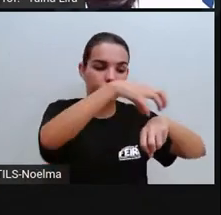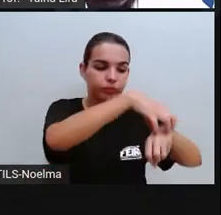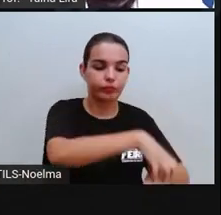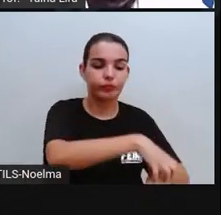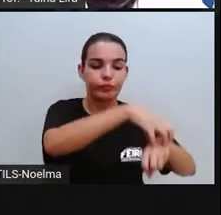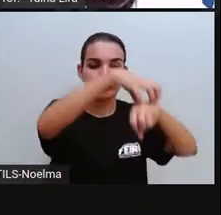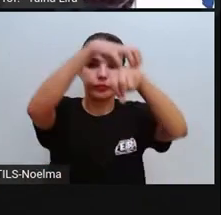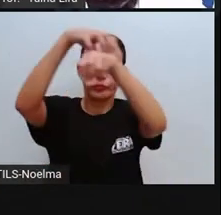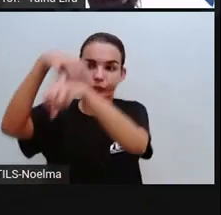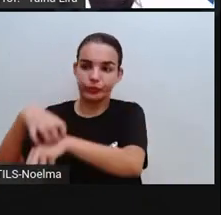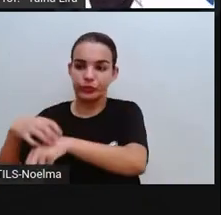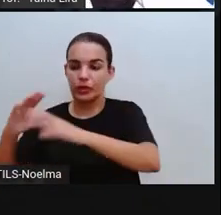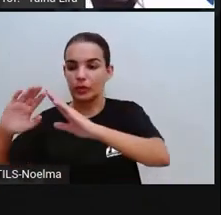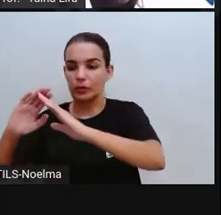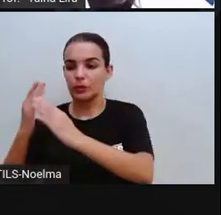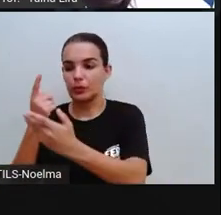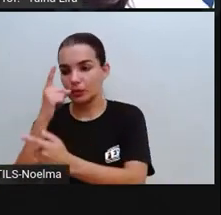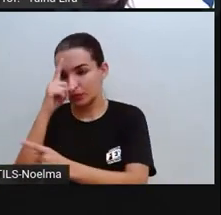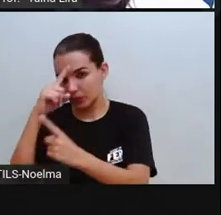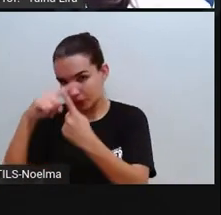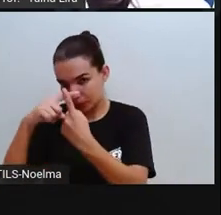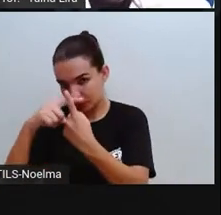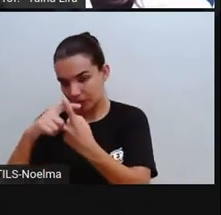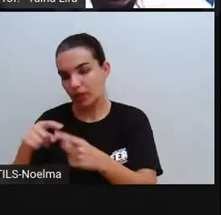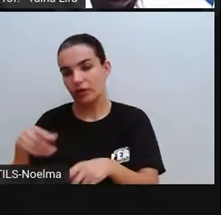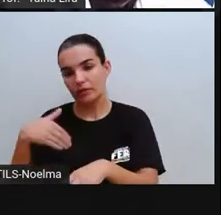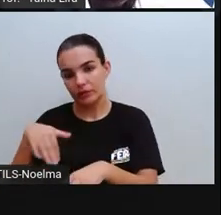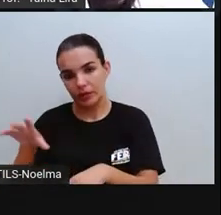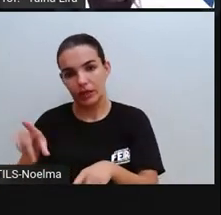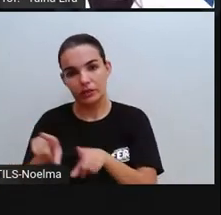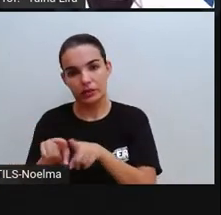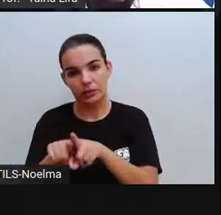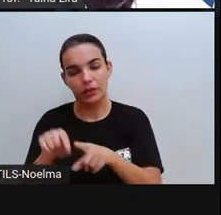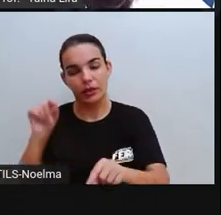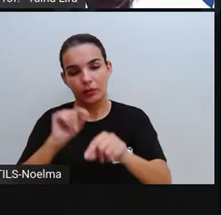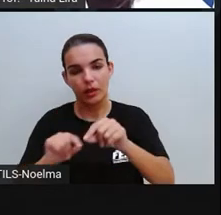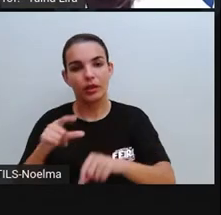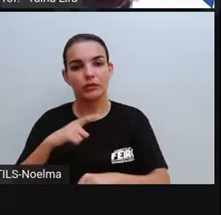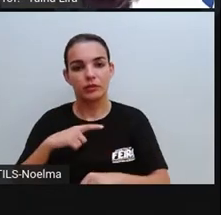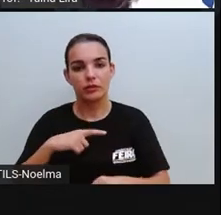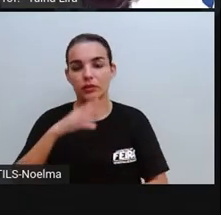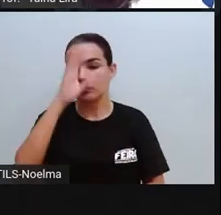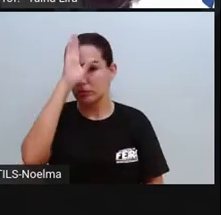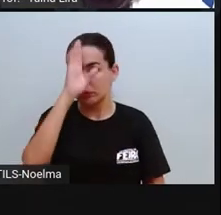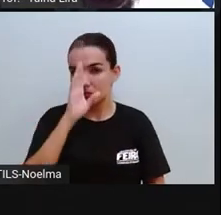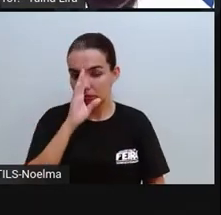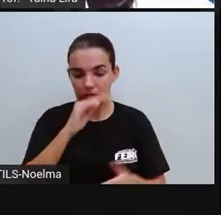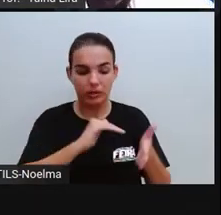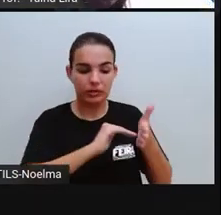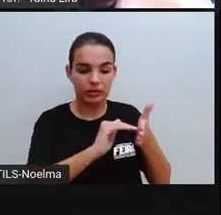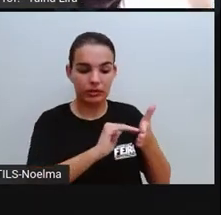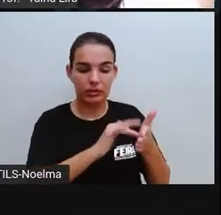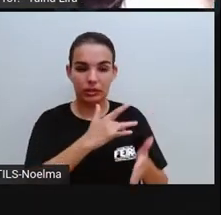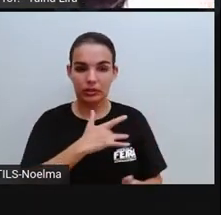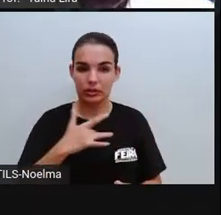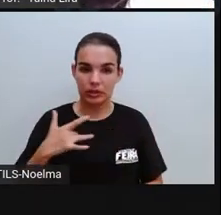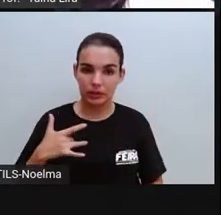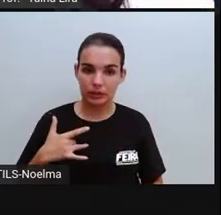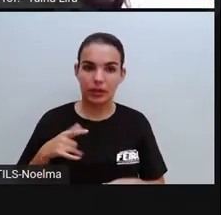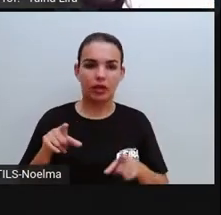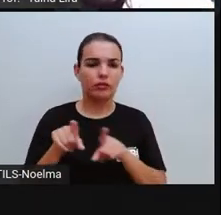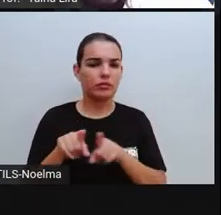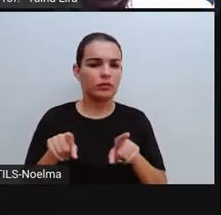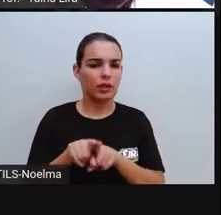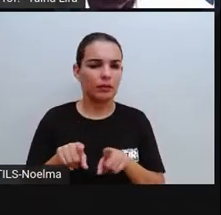está internado não tenha. Então, são serviços públicos oferecidos pela Secretaria de Saúde. E existem aí